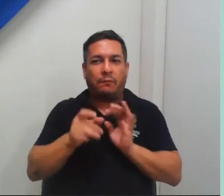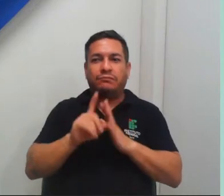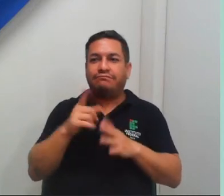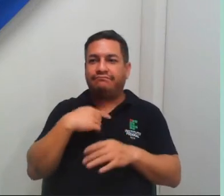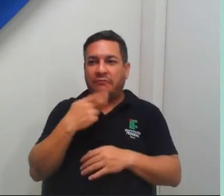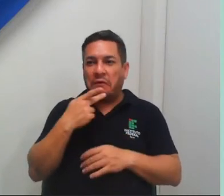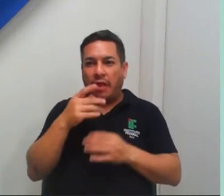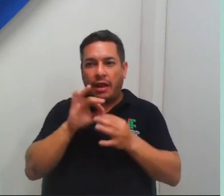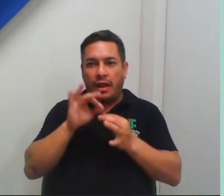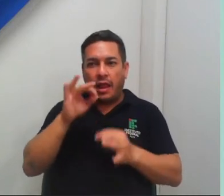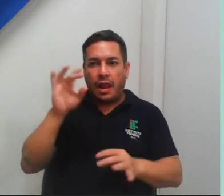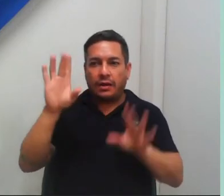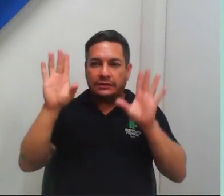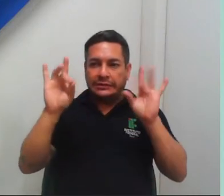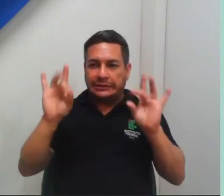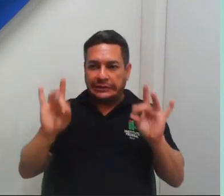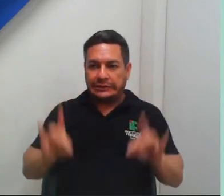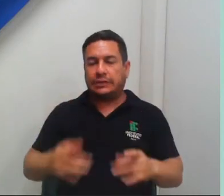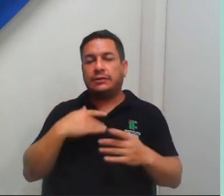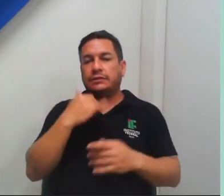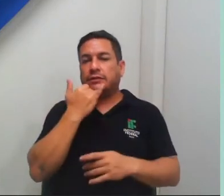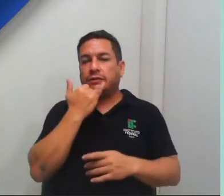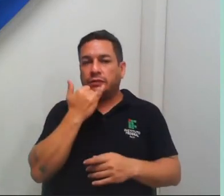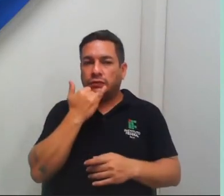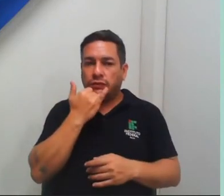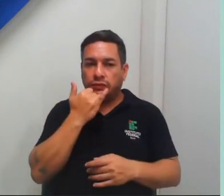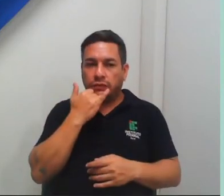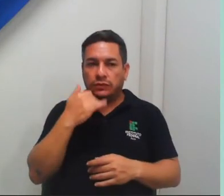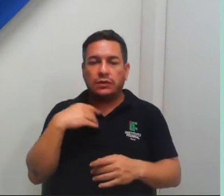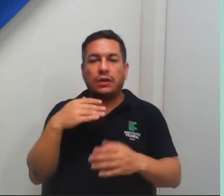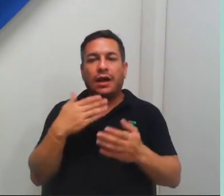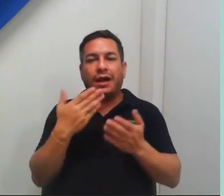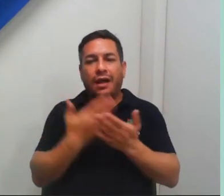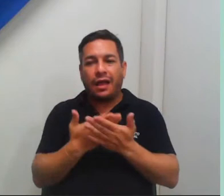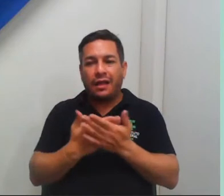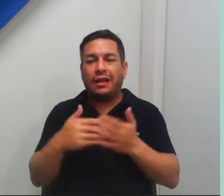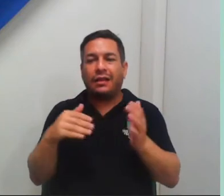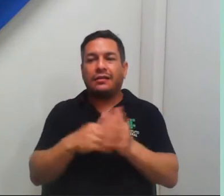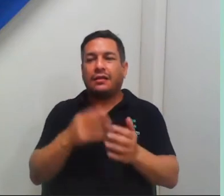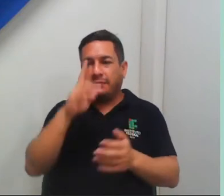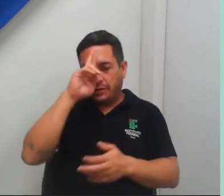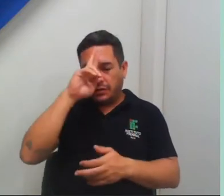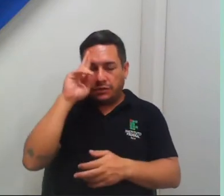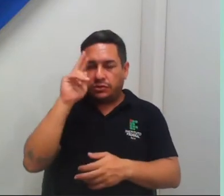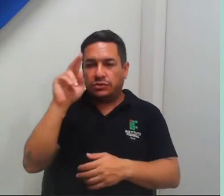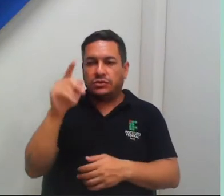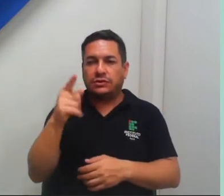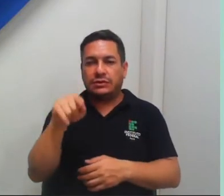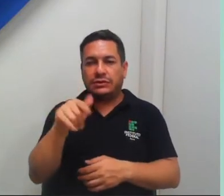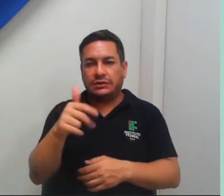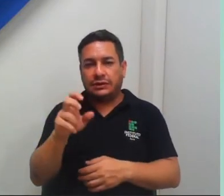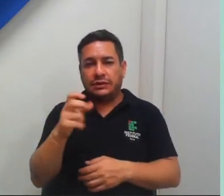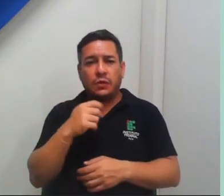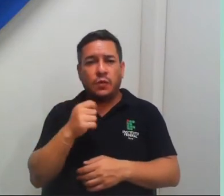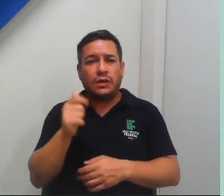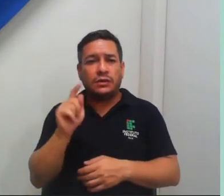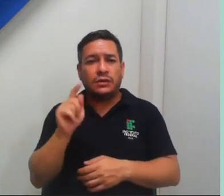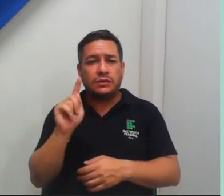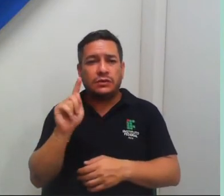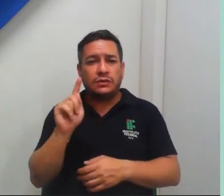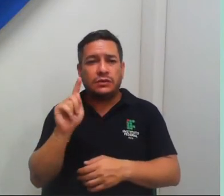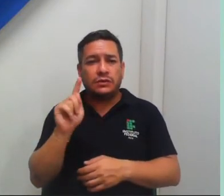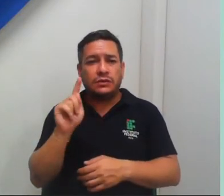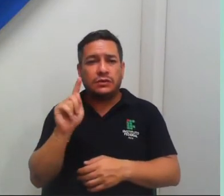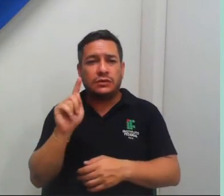acabo o perdão também, não pude entrar no início, porque eu dei aula até meio dia 15, daí fui almoçar, cheguei em casa, já era quase uma hora, fui almoçar, ainda fui dar uma olhada na palestra,